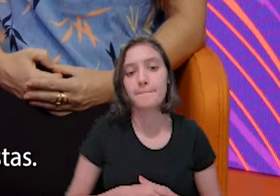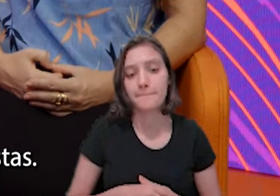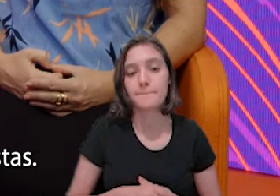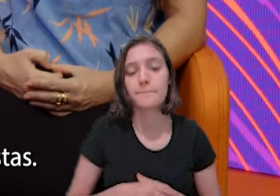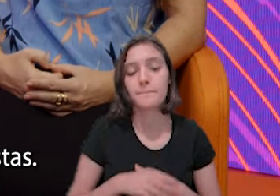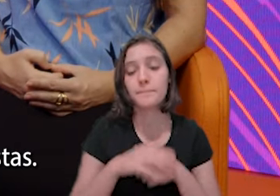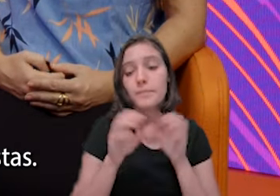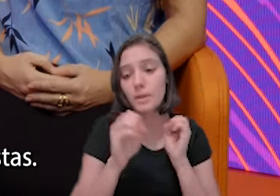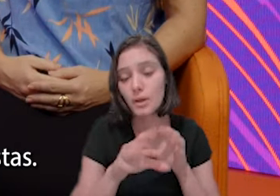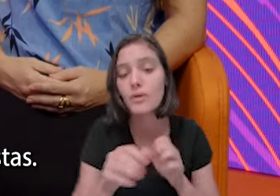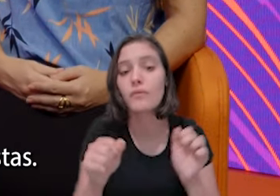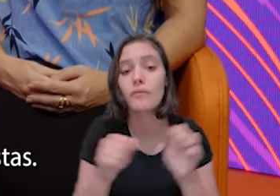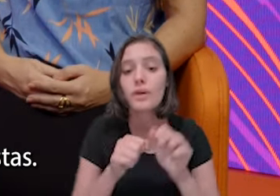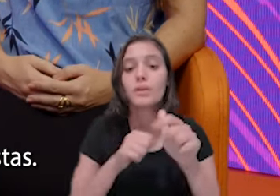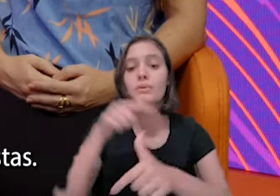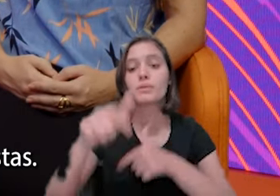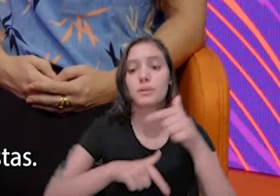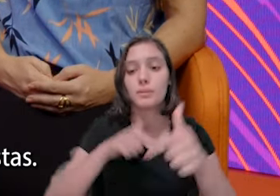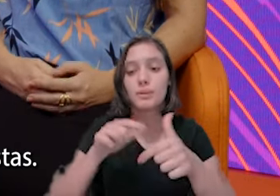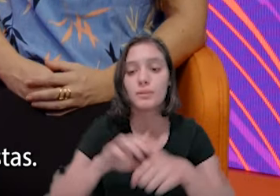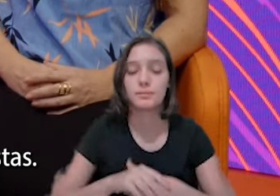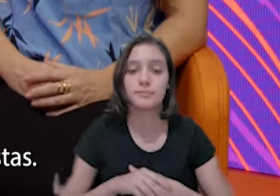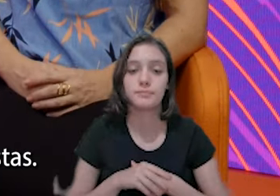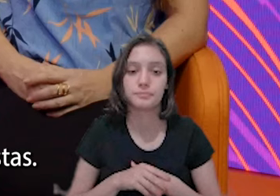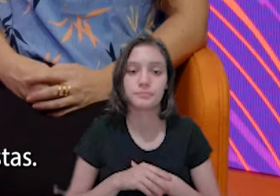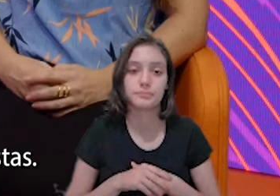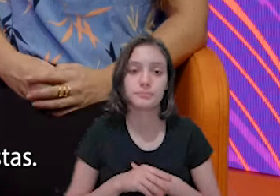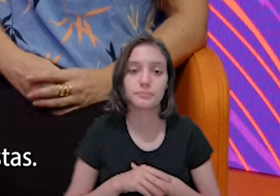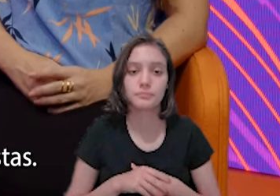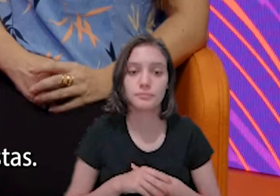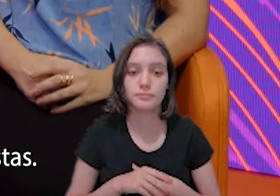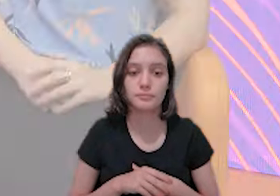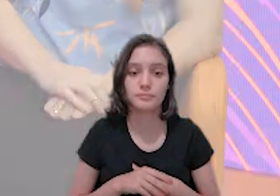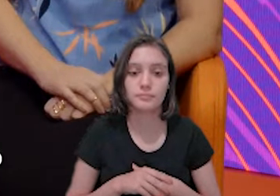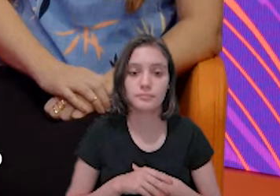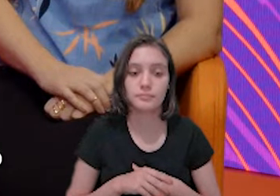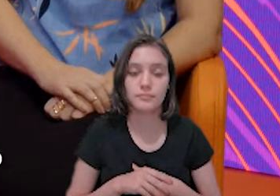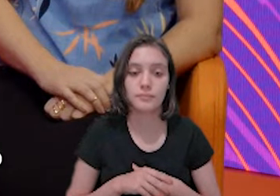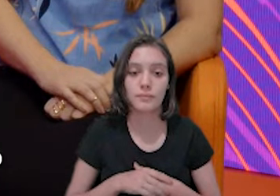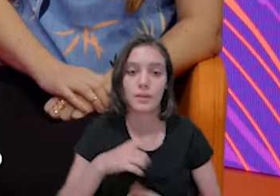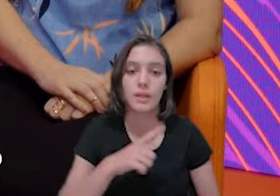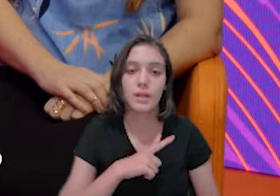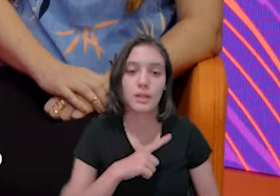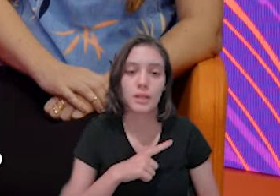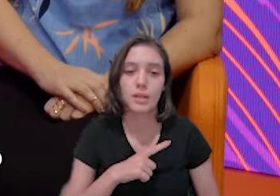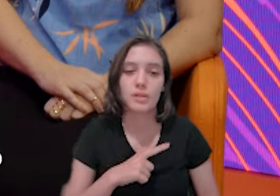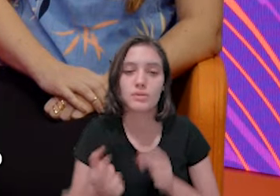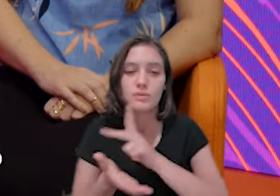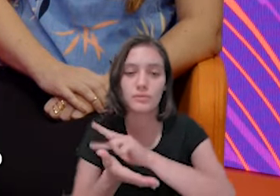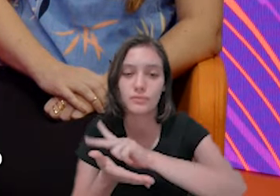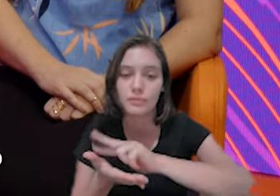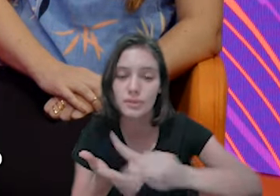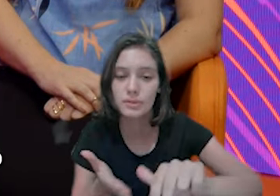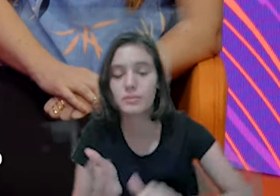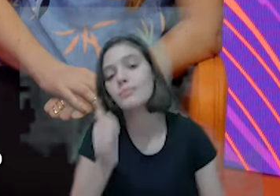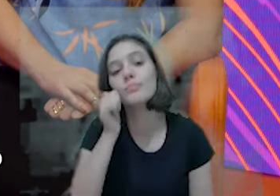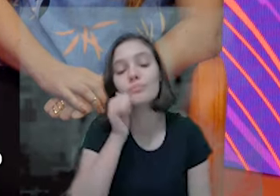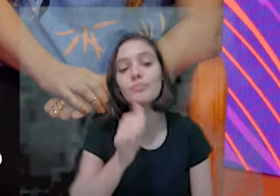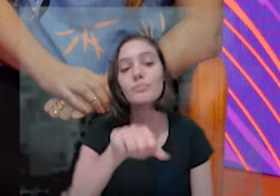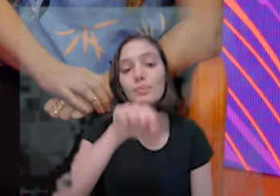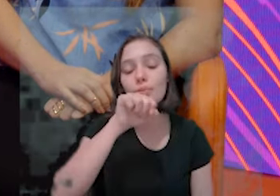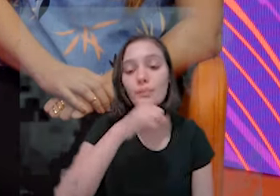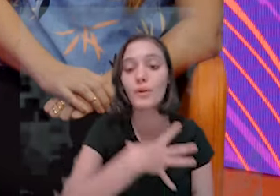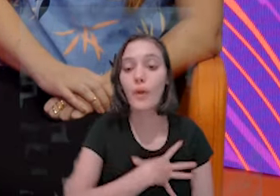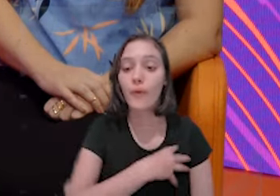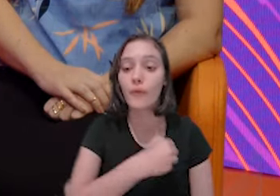tem muitas mais que têm filhos autistas. Você procura o caminho e as pessoas estão ali,